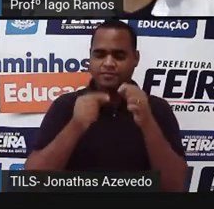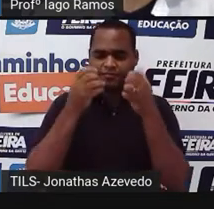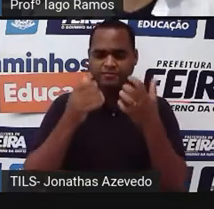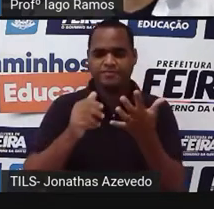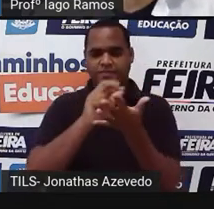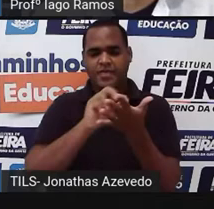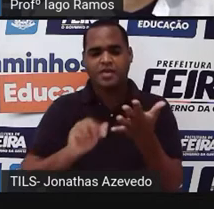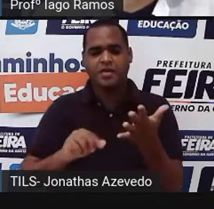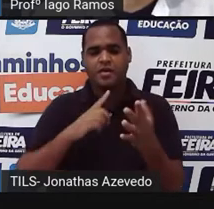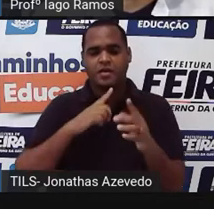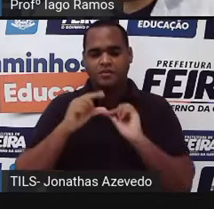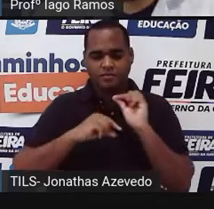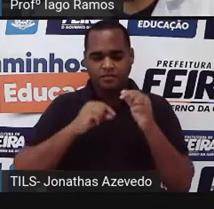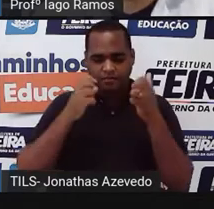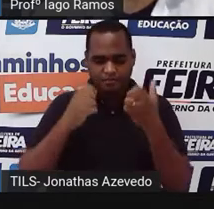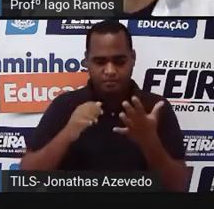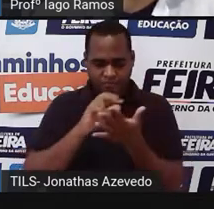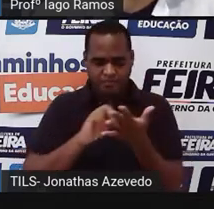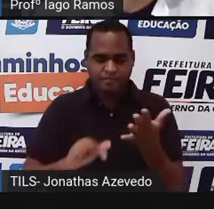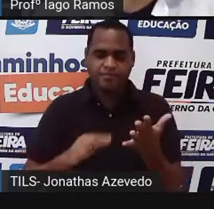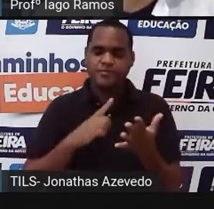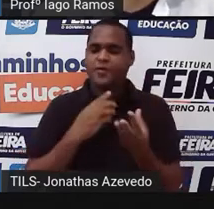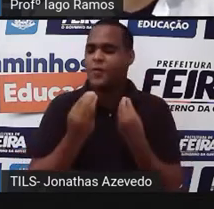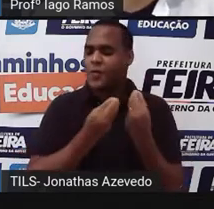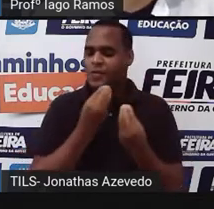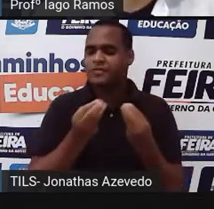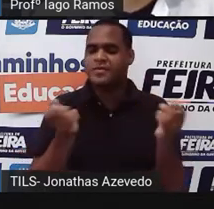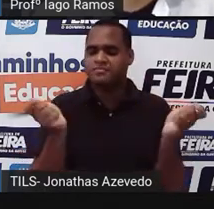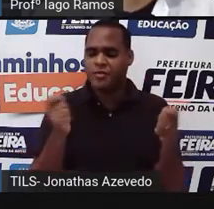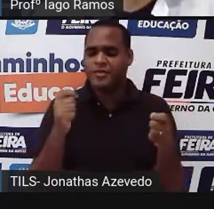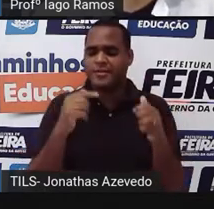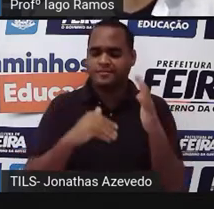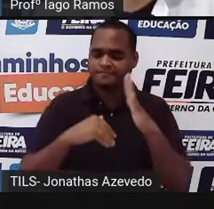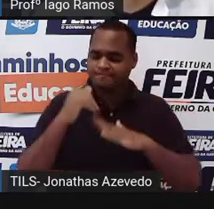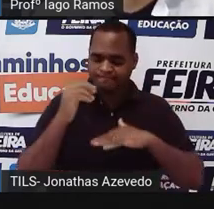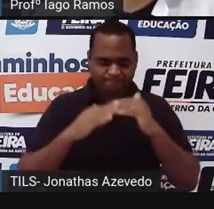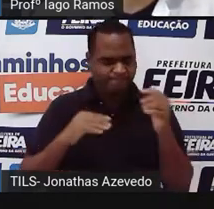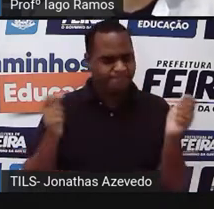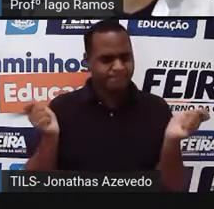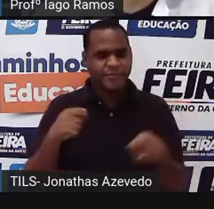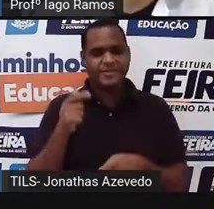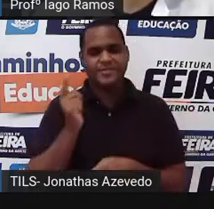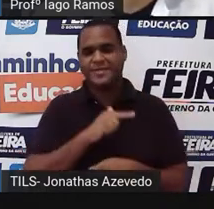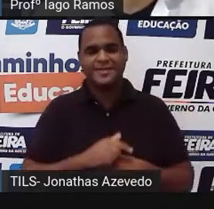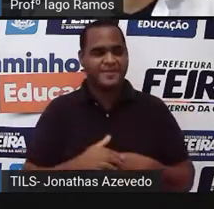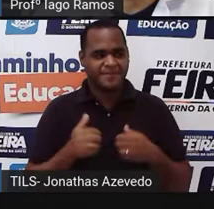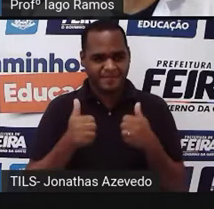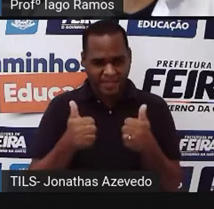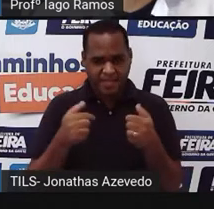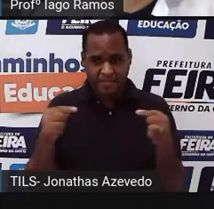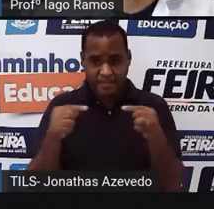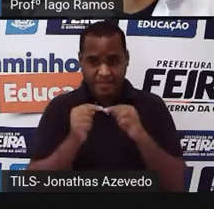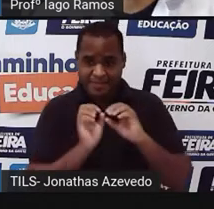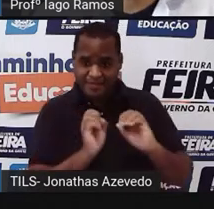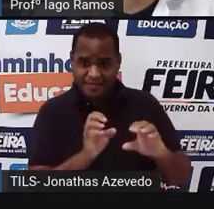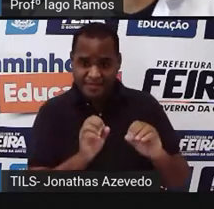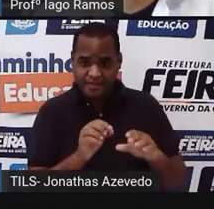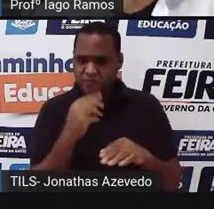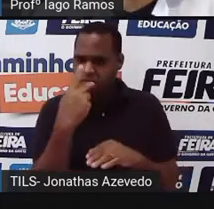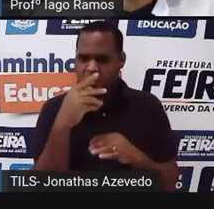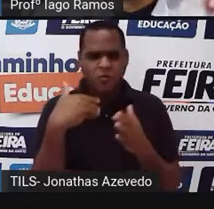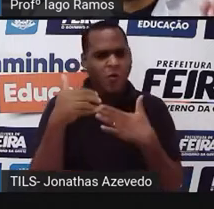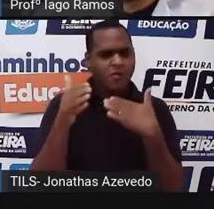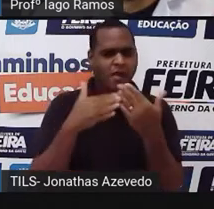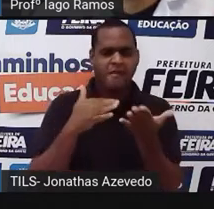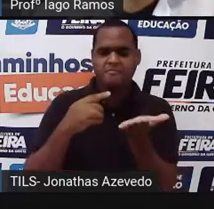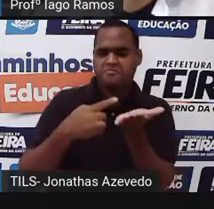Independente da cor da sua pele. Então, o que eu estou querendo te dizer, né? Aqui nessa aula, que independente da cor da sua pele,